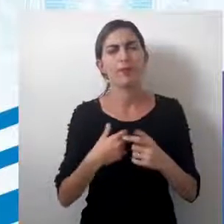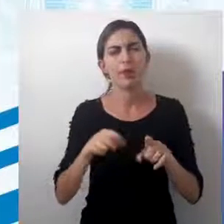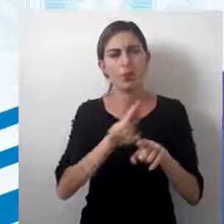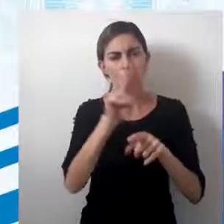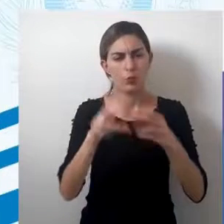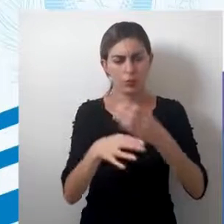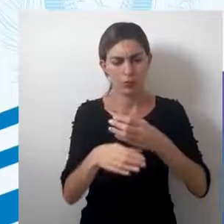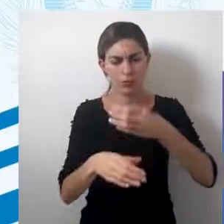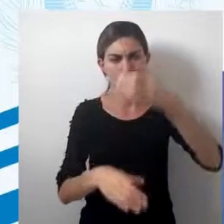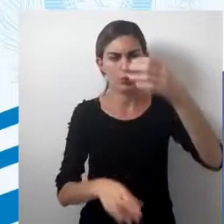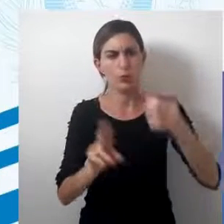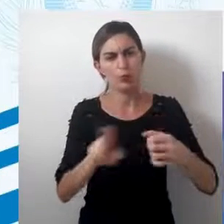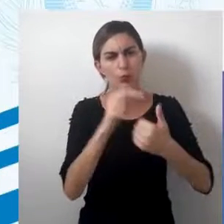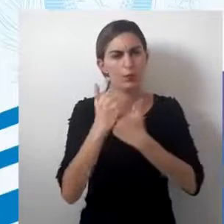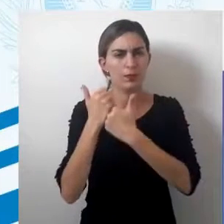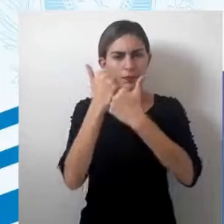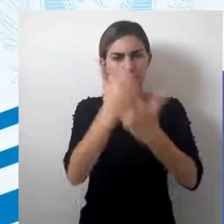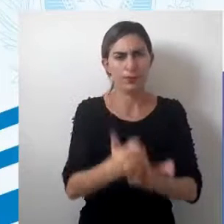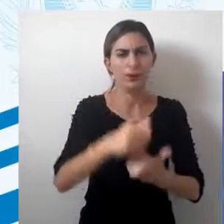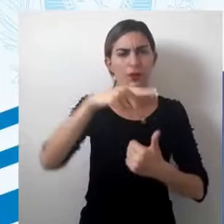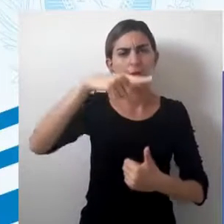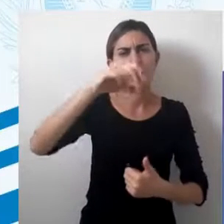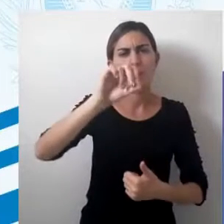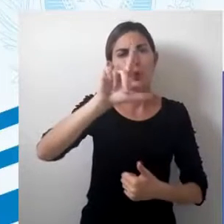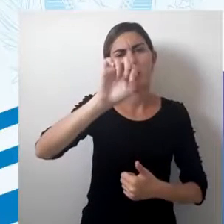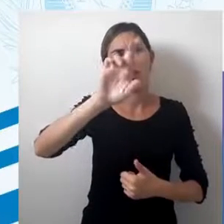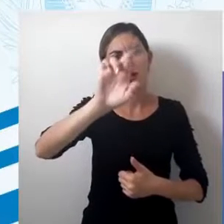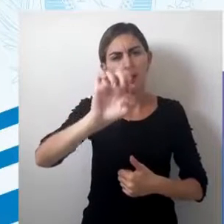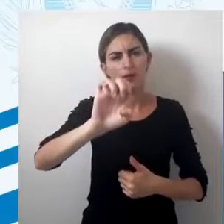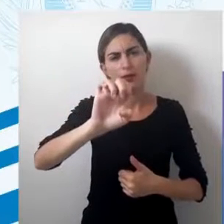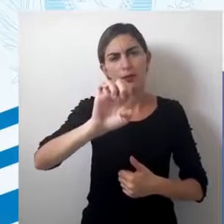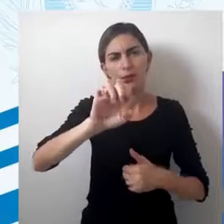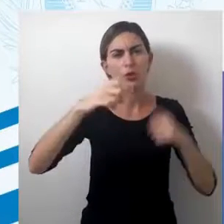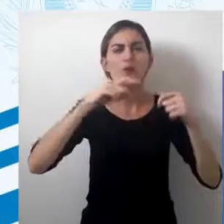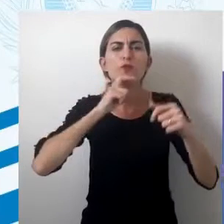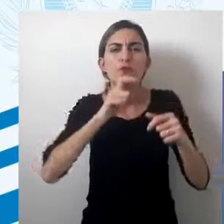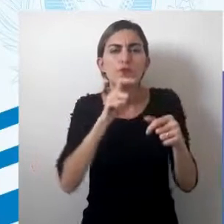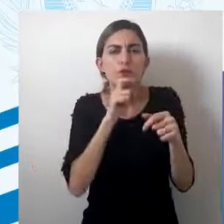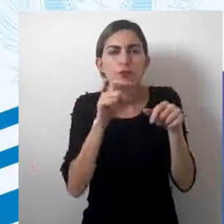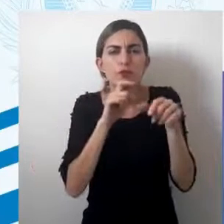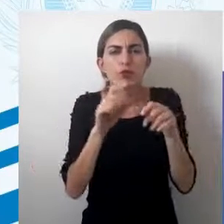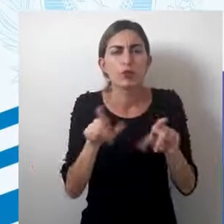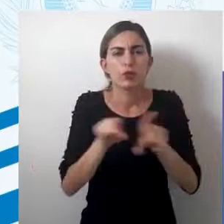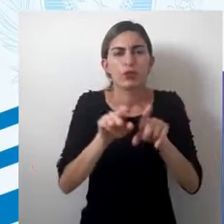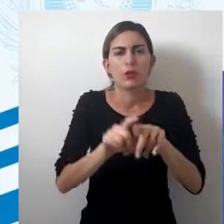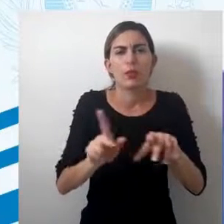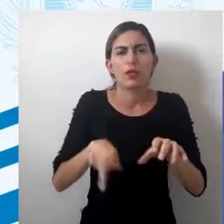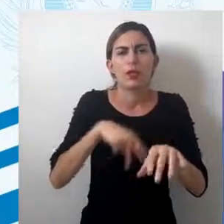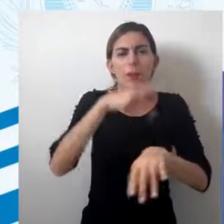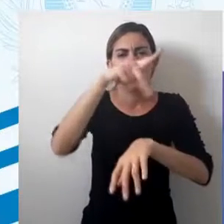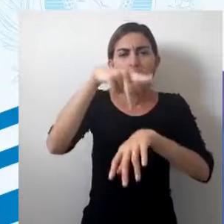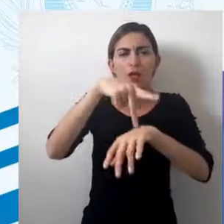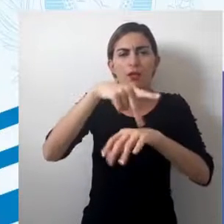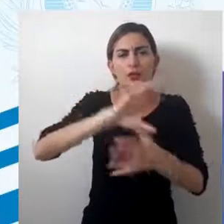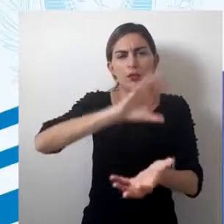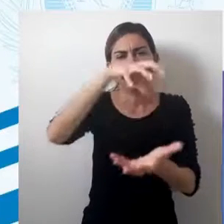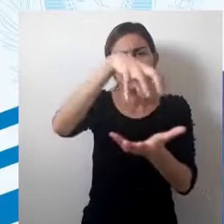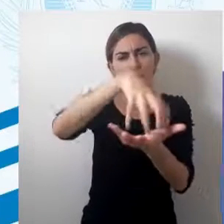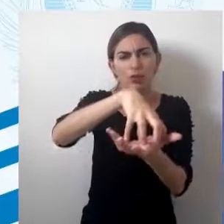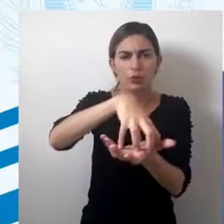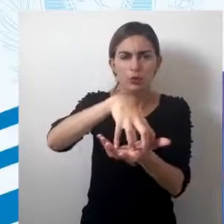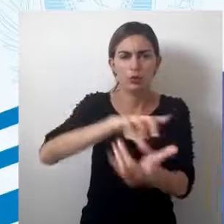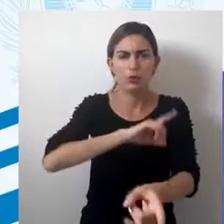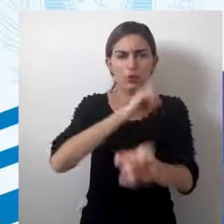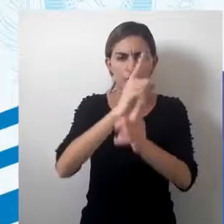Ela é usada para representar regiões polares, por exemplo, e para localizar um país na posição central. Então, ela